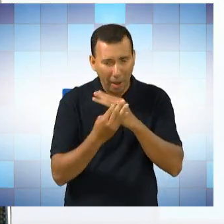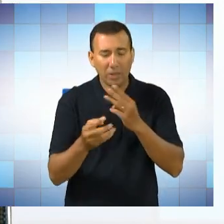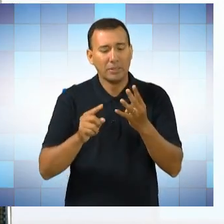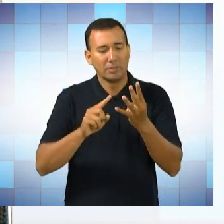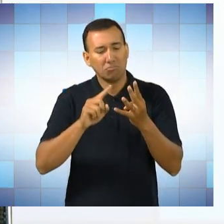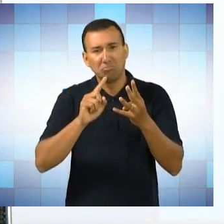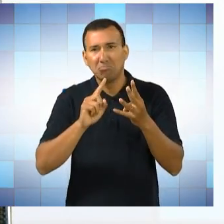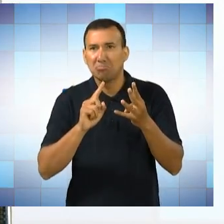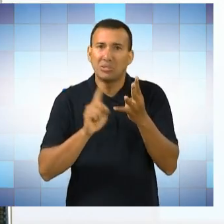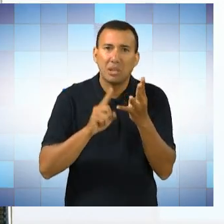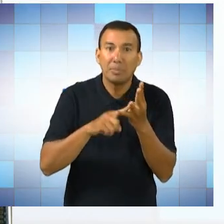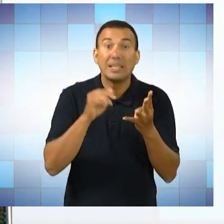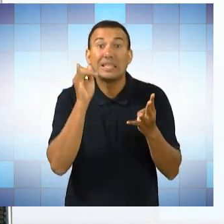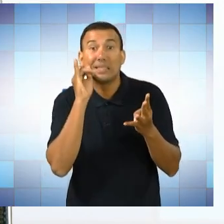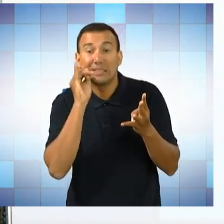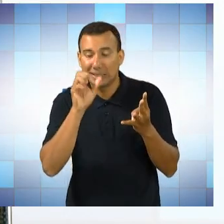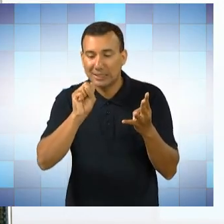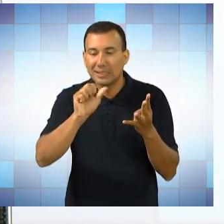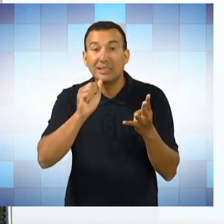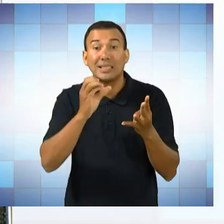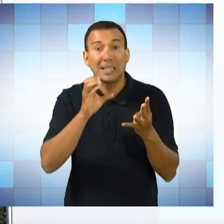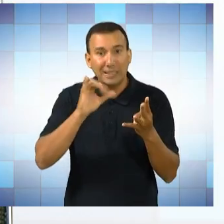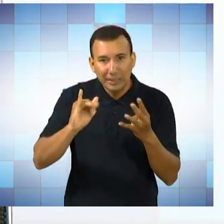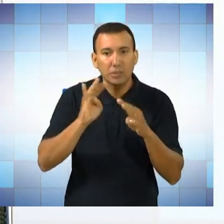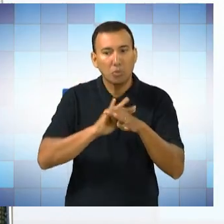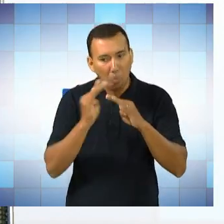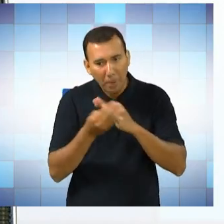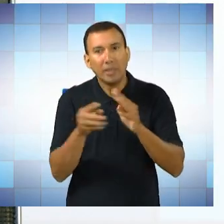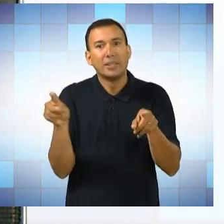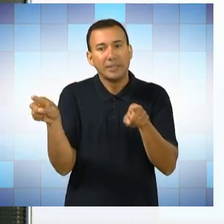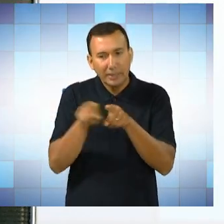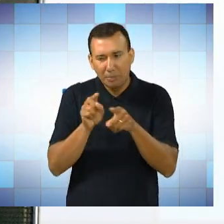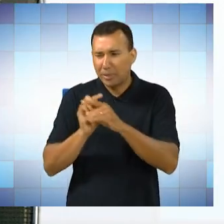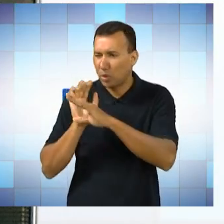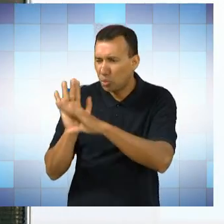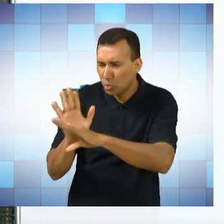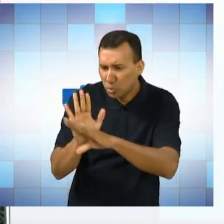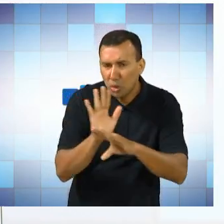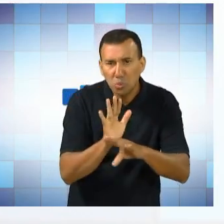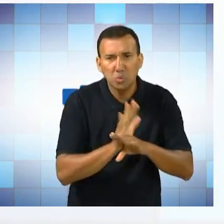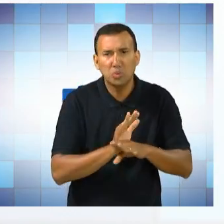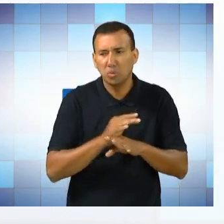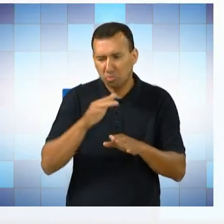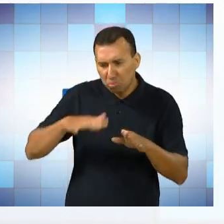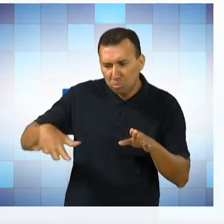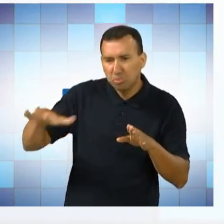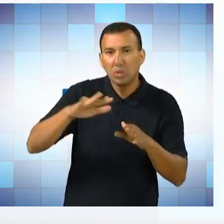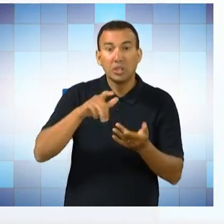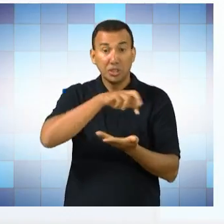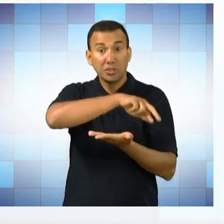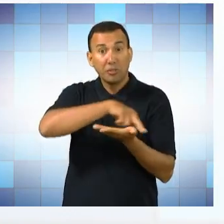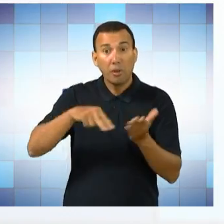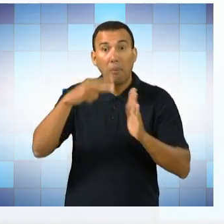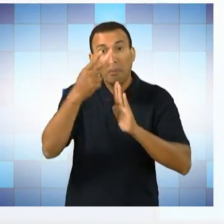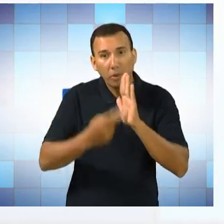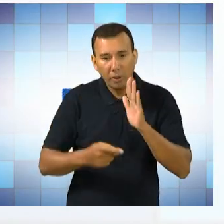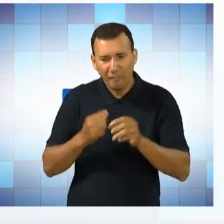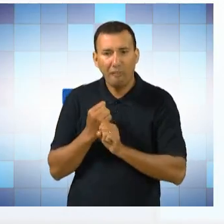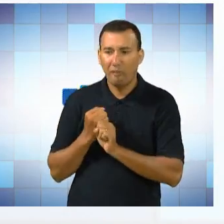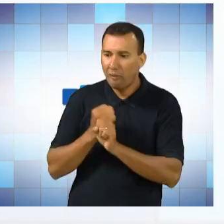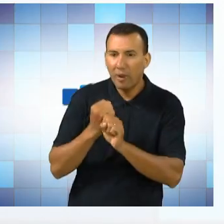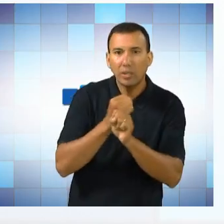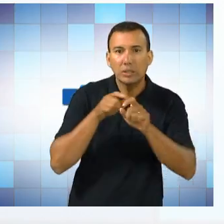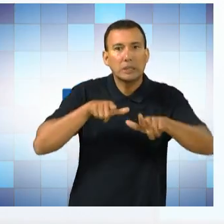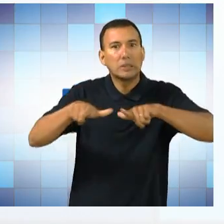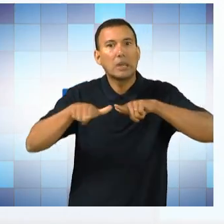no bairro Saci com algumas vilas ali no entorno do bairro Saci. Então, desenvolvi durante muitos anos esse